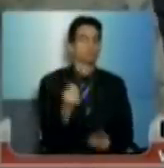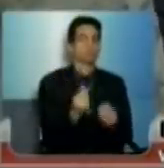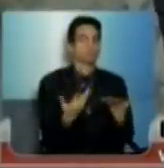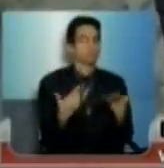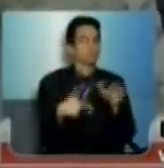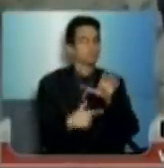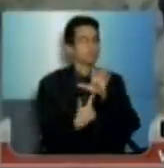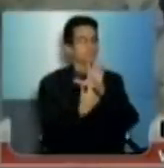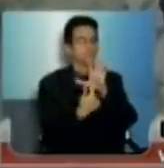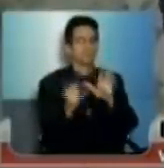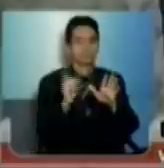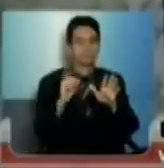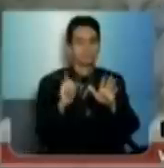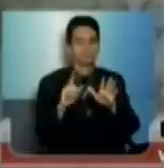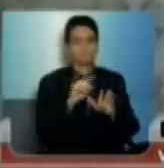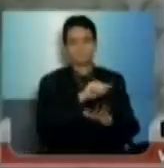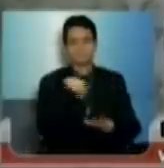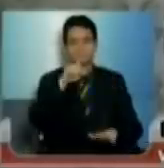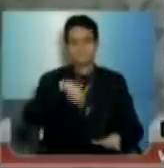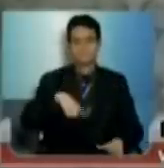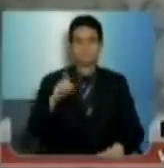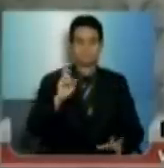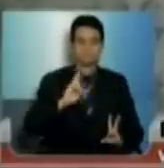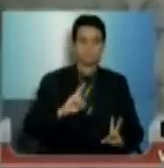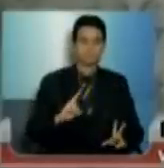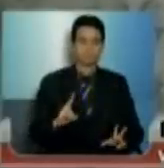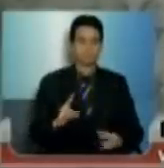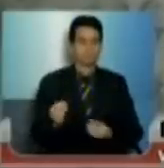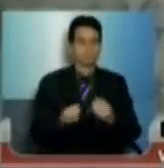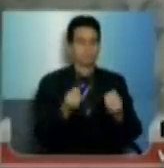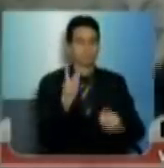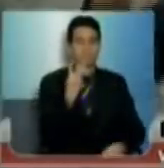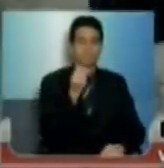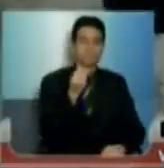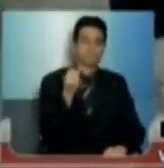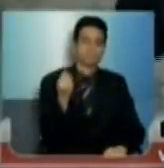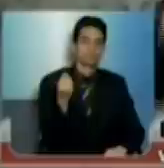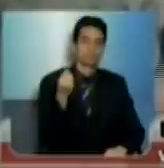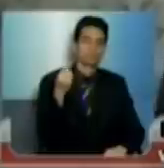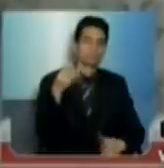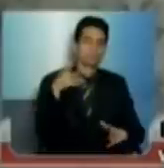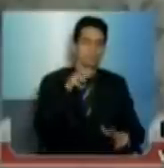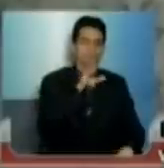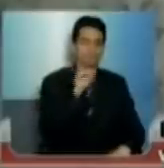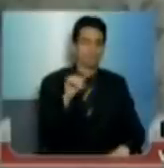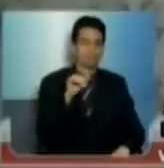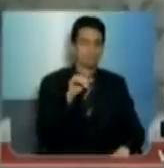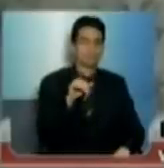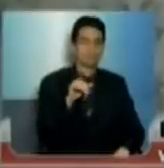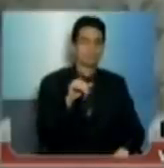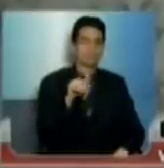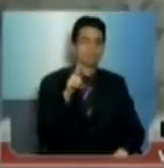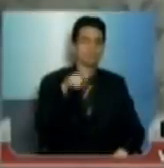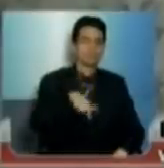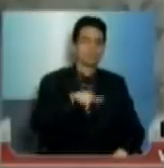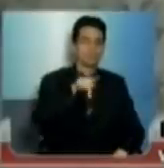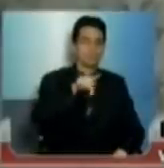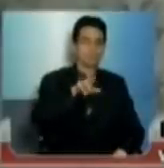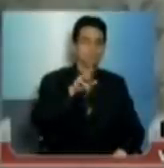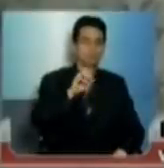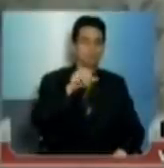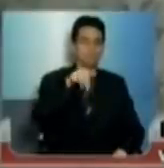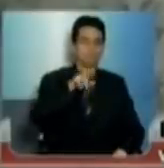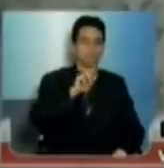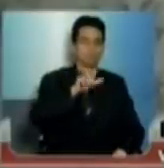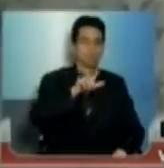Então, agora, o nosso projeto 300 será sancionado, será promulgado pela